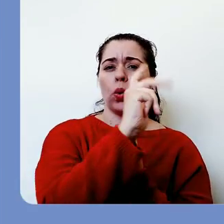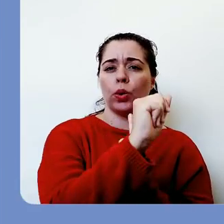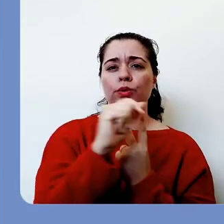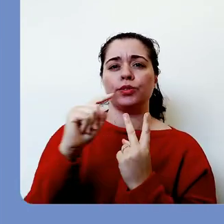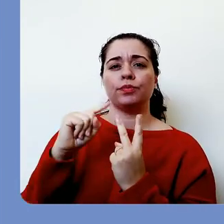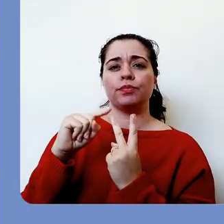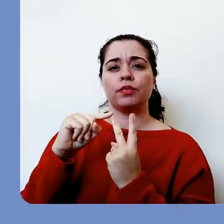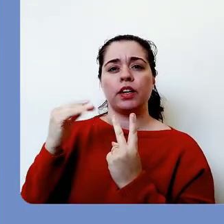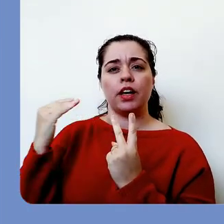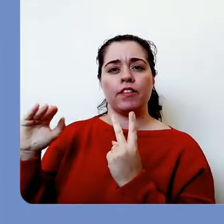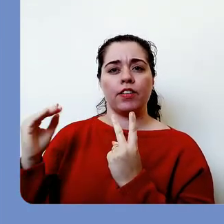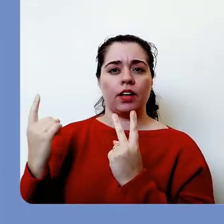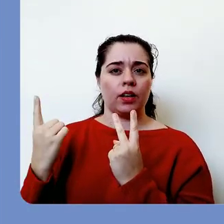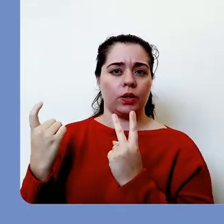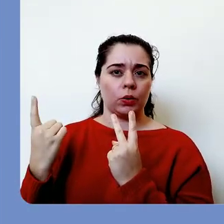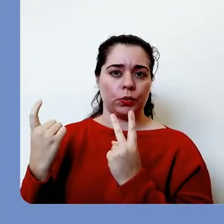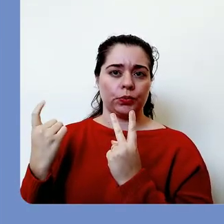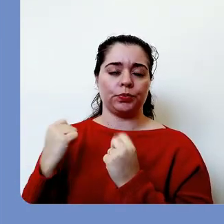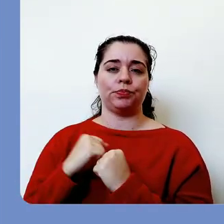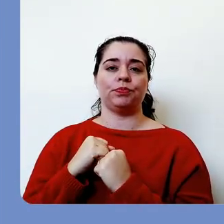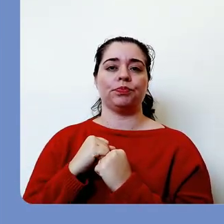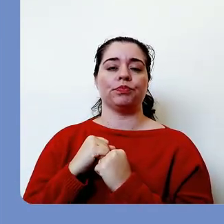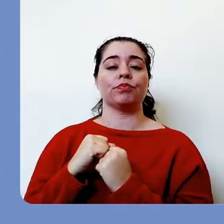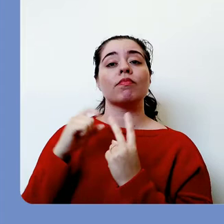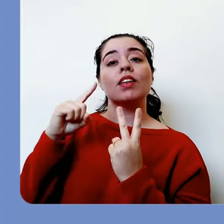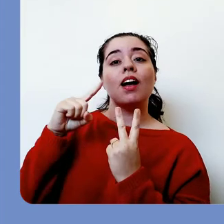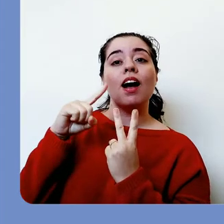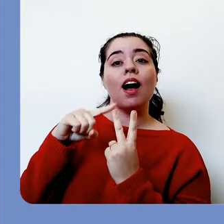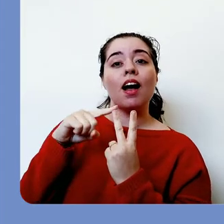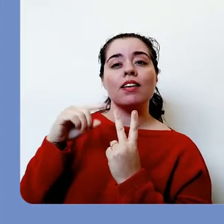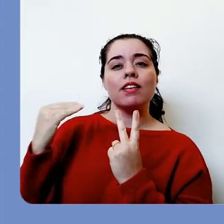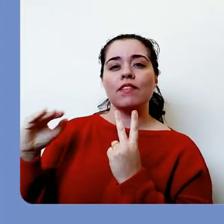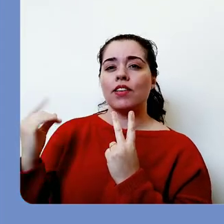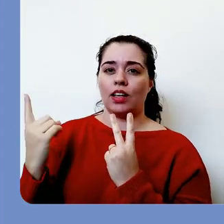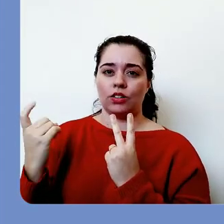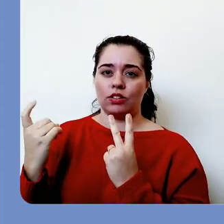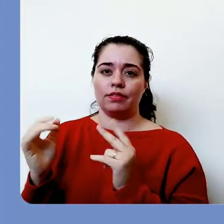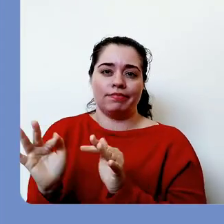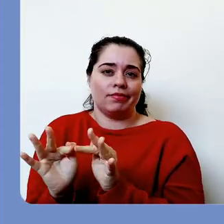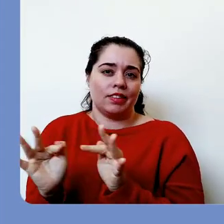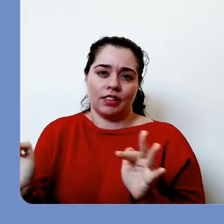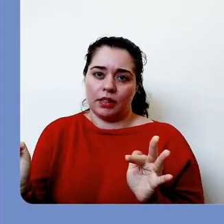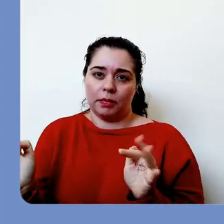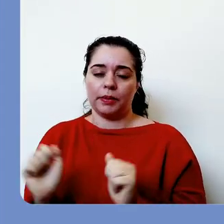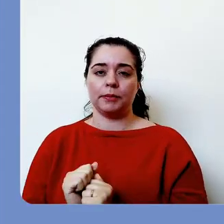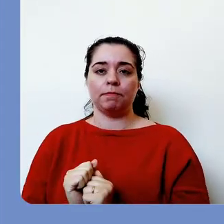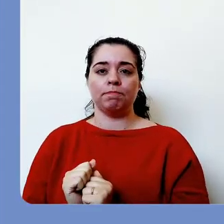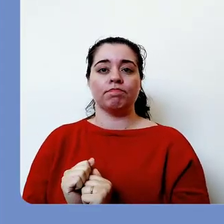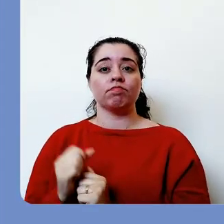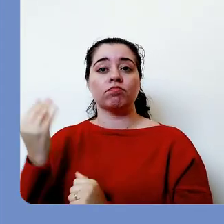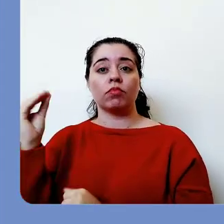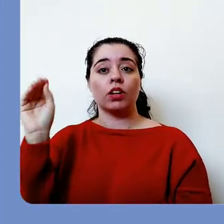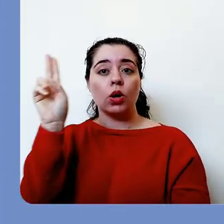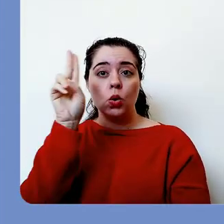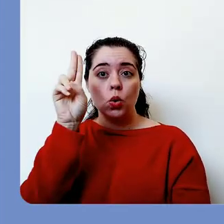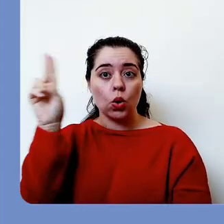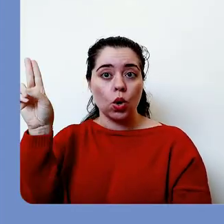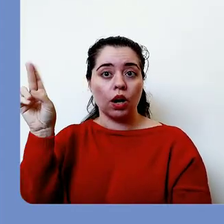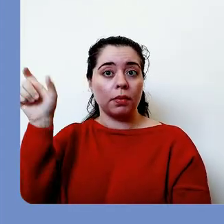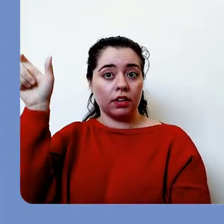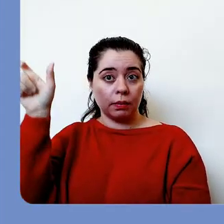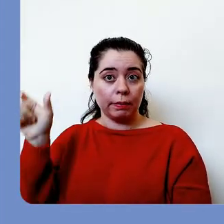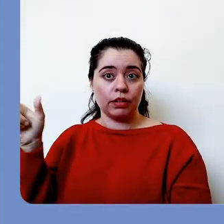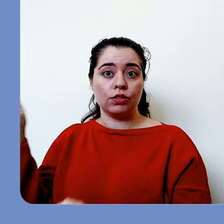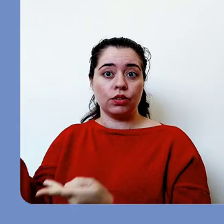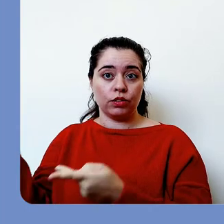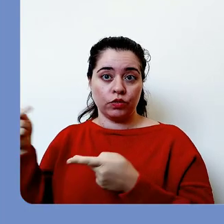Envio Individual. Na opção Envio Individual é muito simples. Você precisa preencher o nome de quem